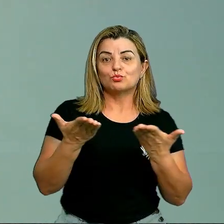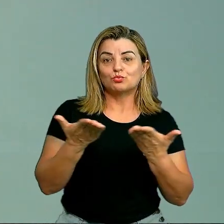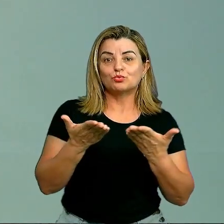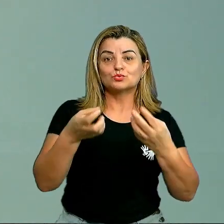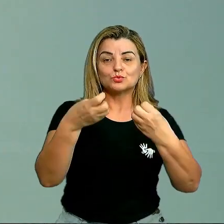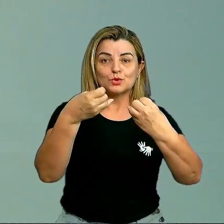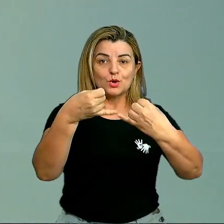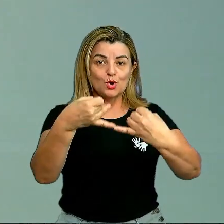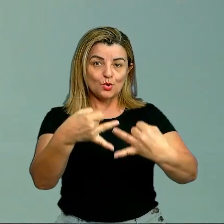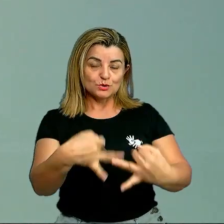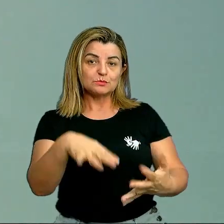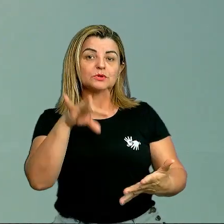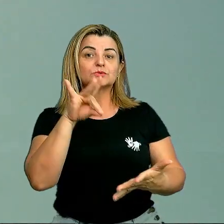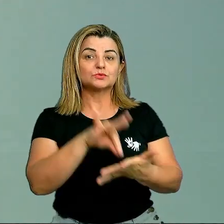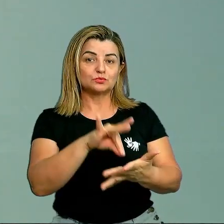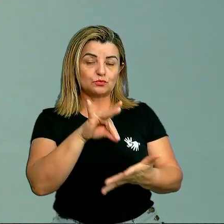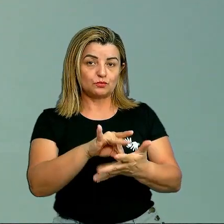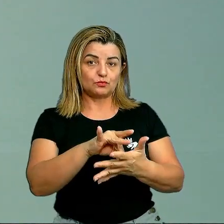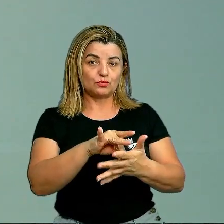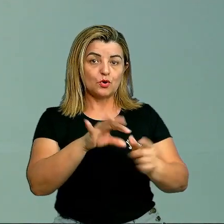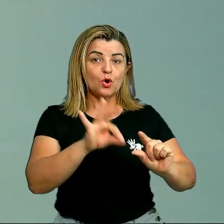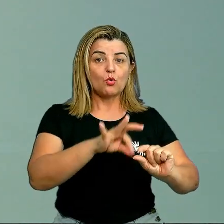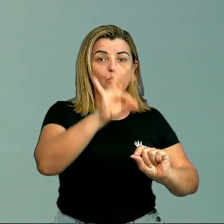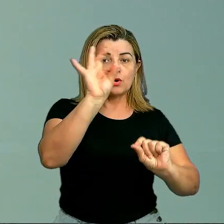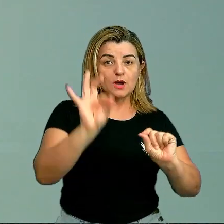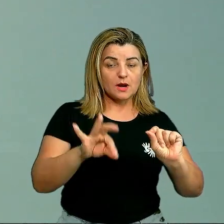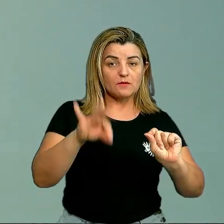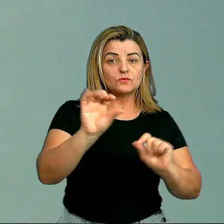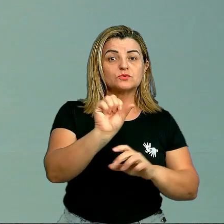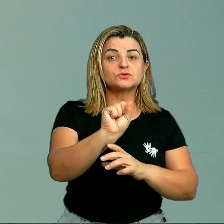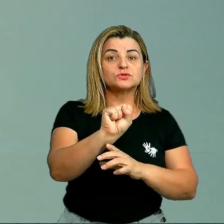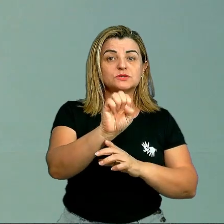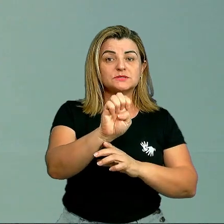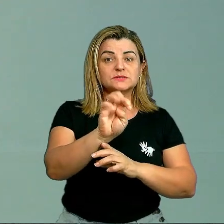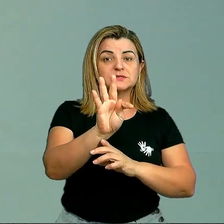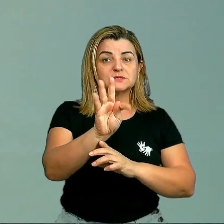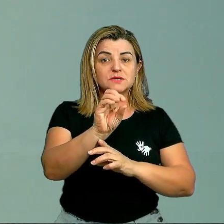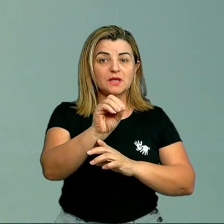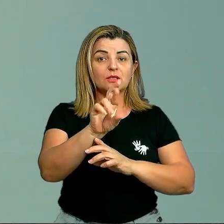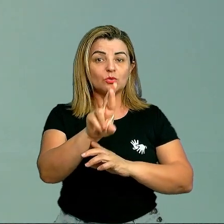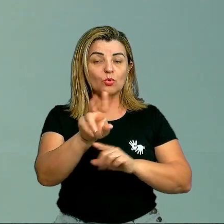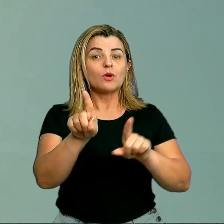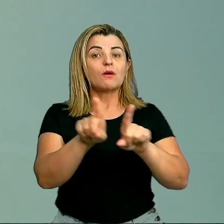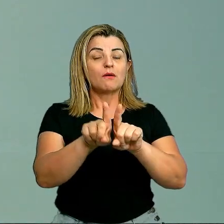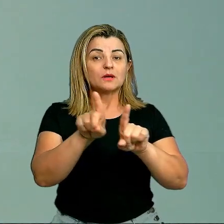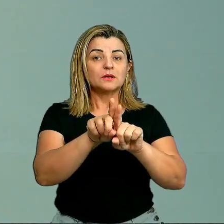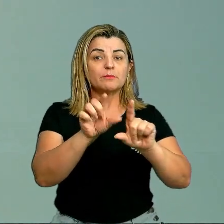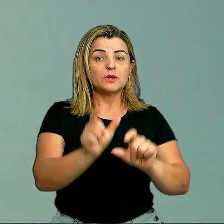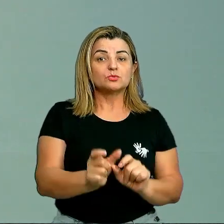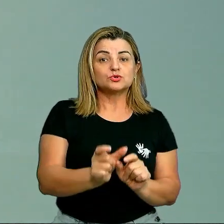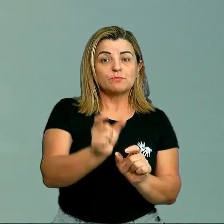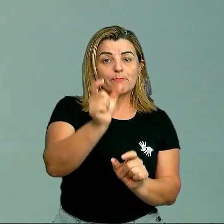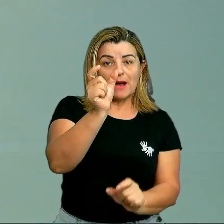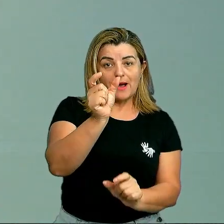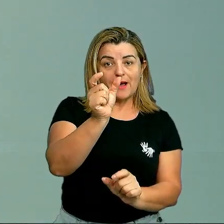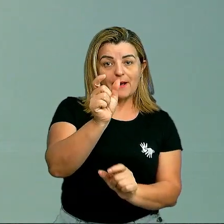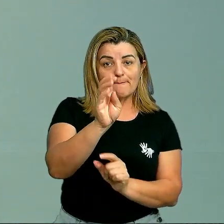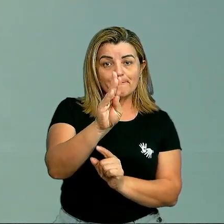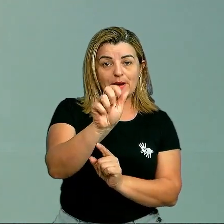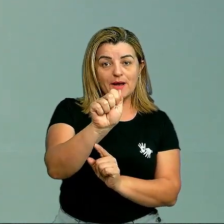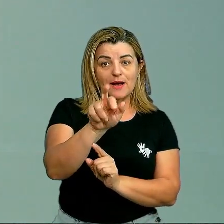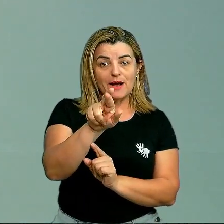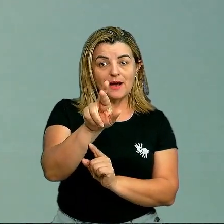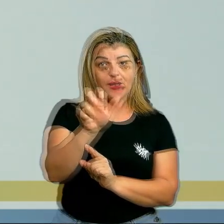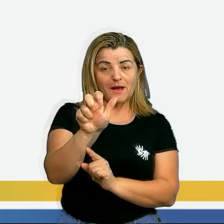muito o gráfico de setor, tá? E o gráfico de barra. Aí a gente vai perceber,